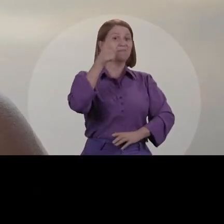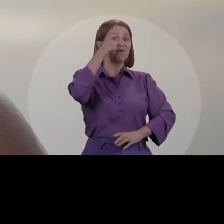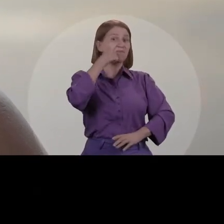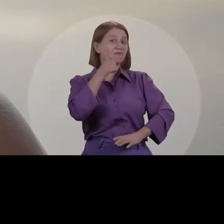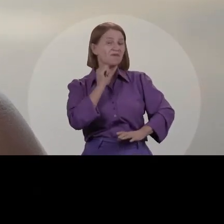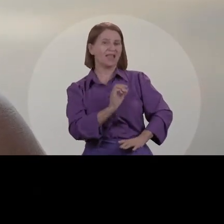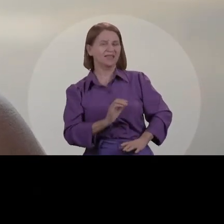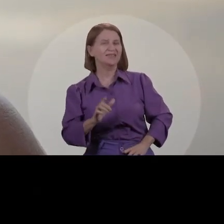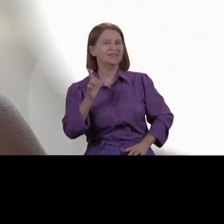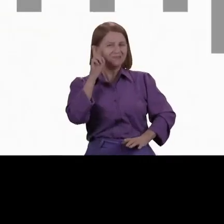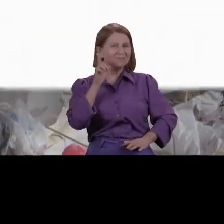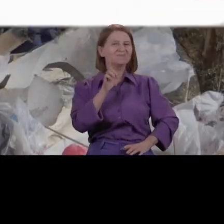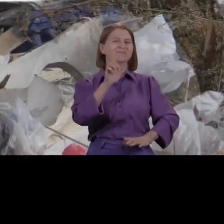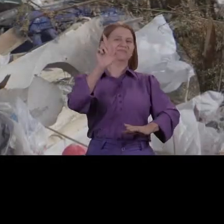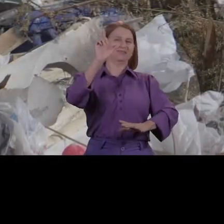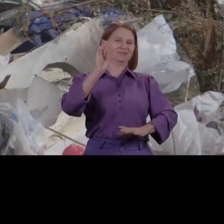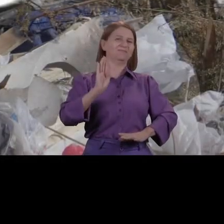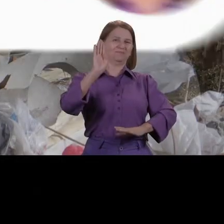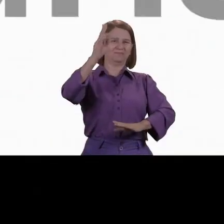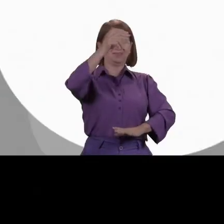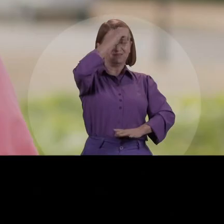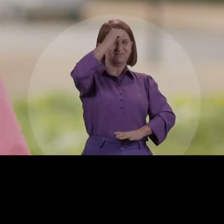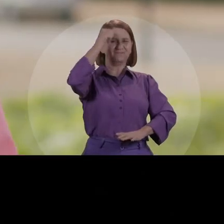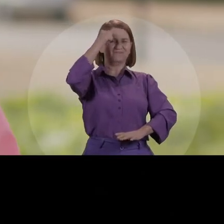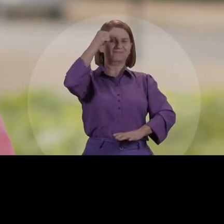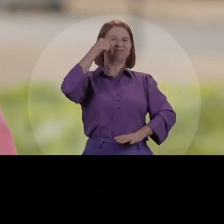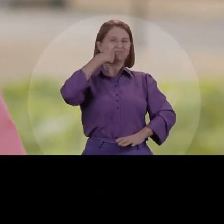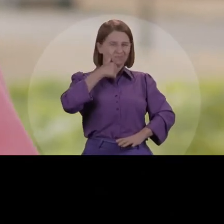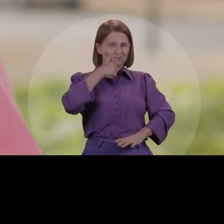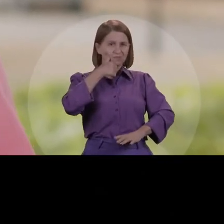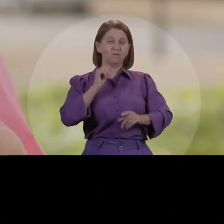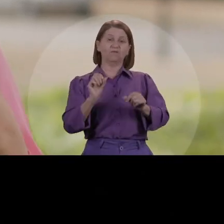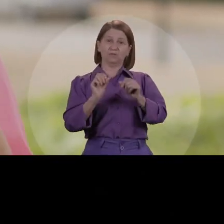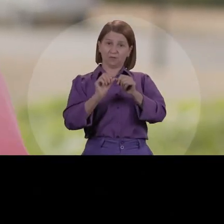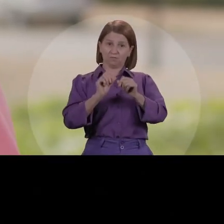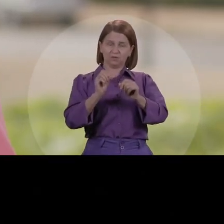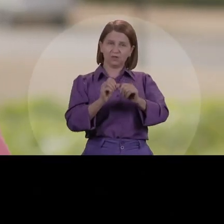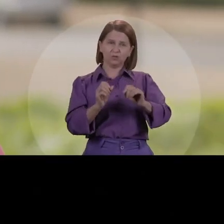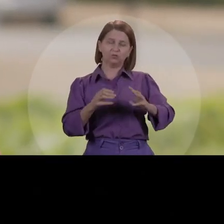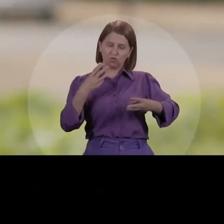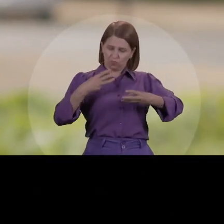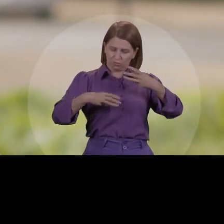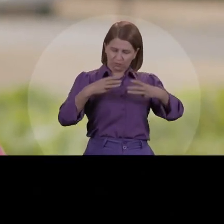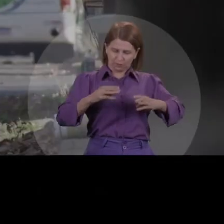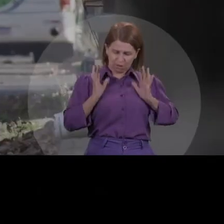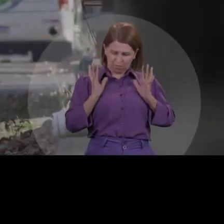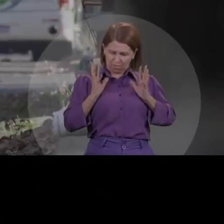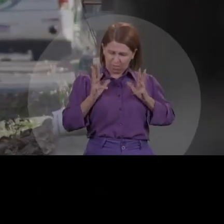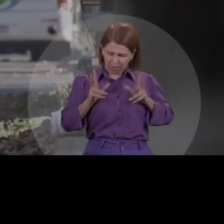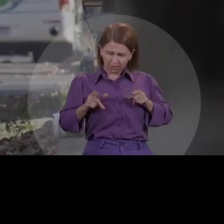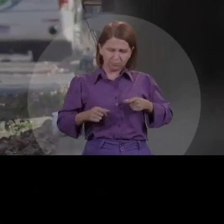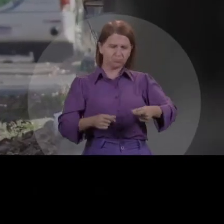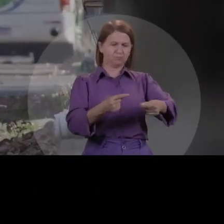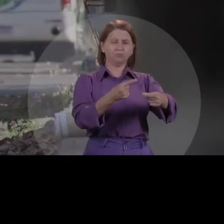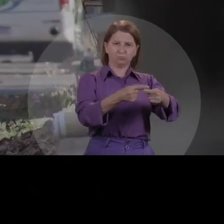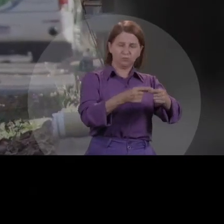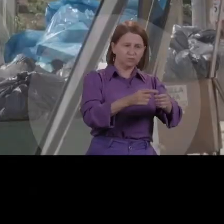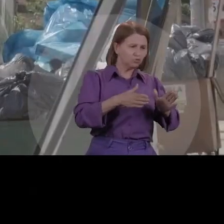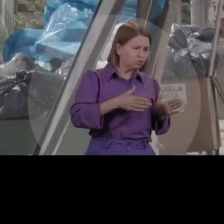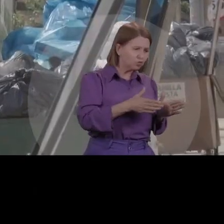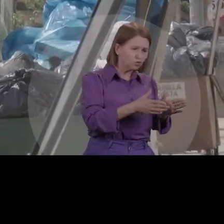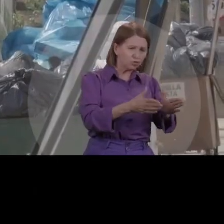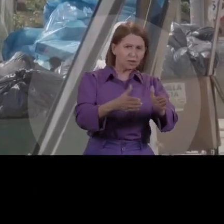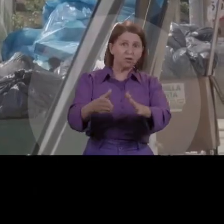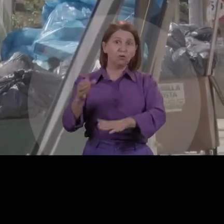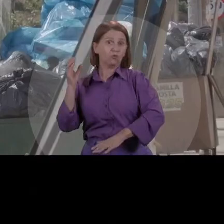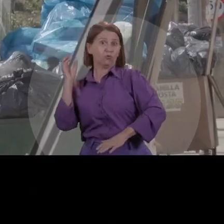a primeira mulher prefeita de Goiânia. Vamos realizar o mutirão da limpeza urbana, com rotas emergenciais